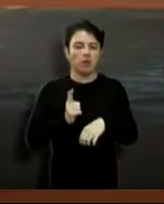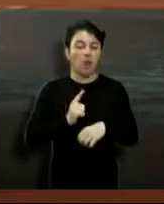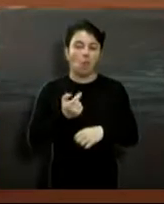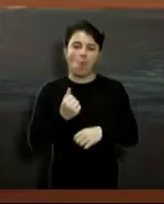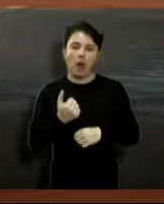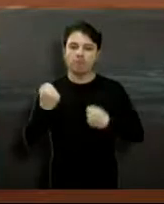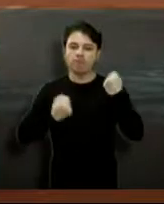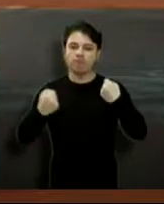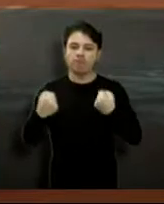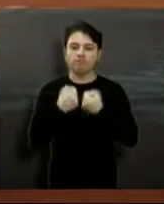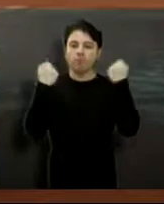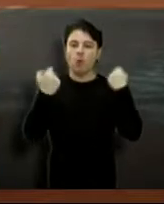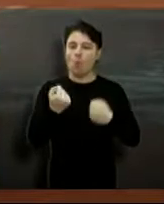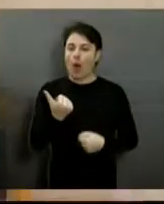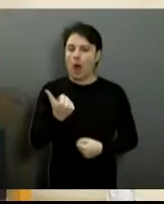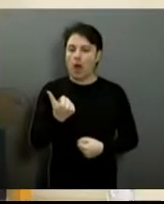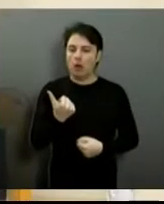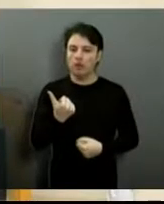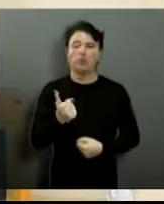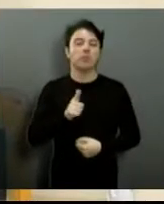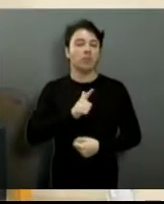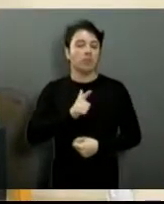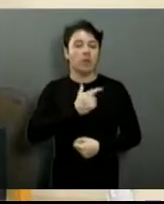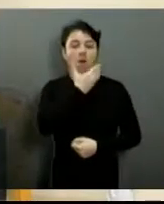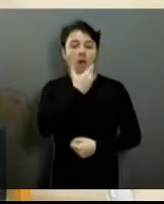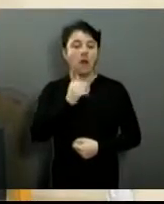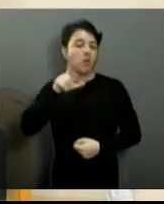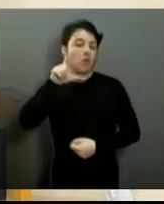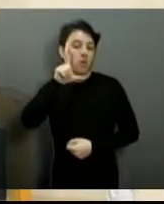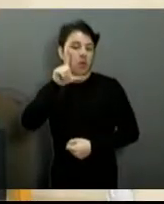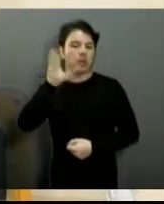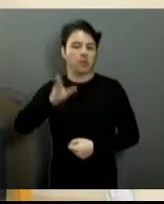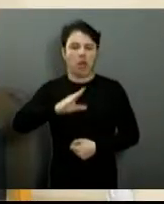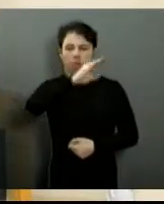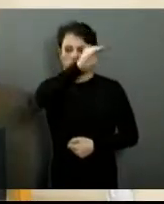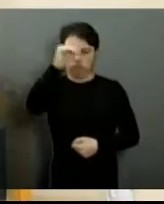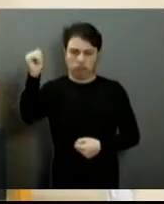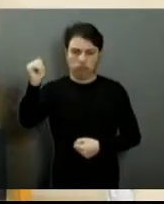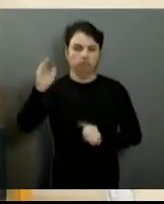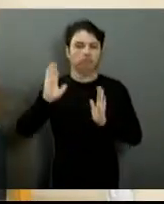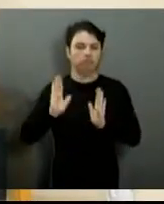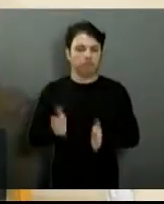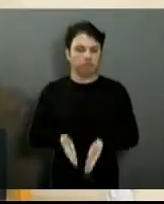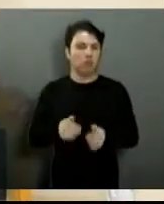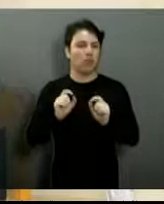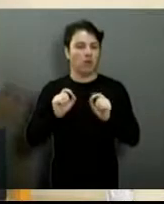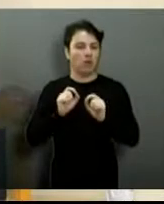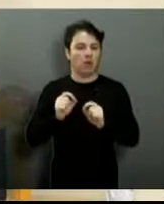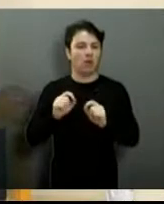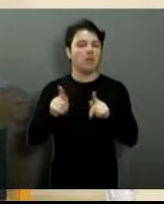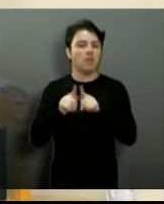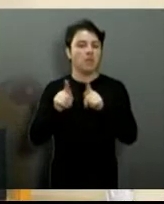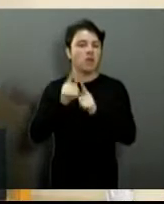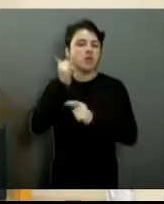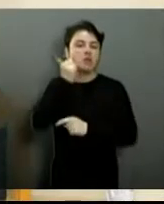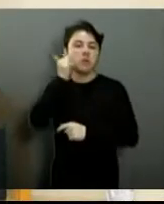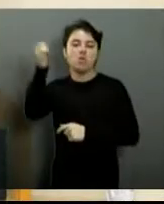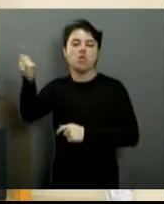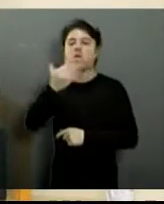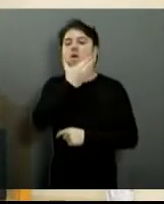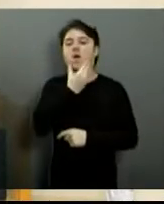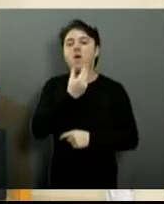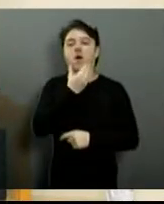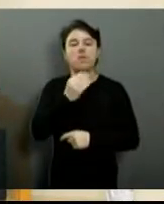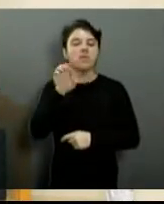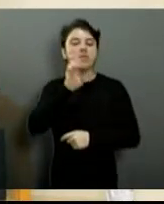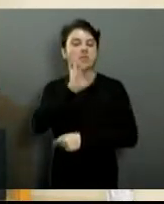acidente ali naquela região. O Lucas Greco, o vereador, foi acionado pelas munícipes e fez uma ligação para o prefeito. isso? Que falou